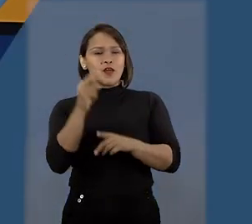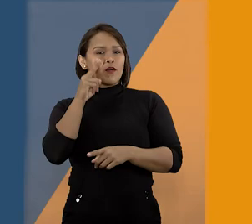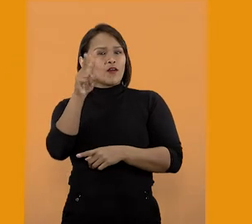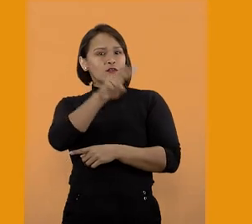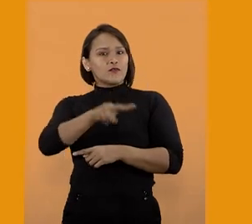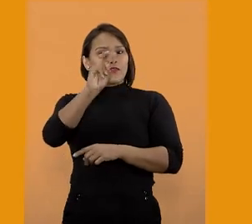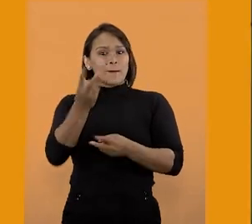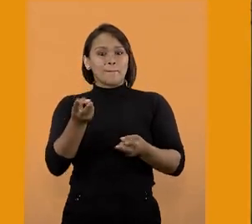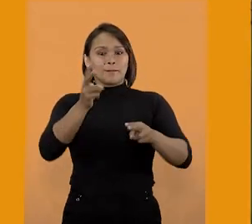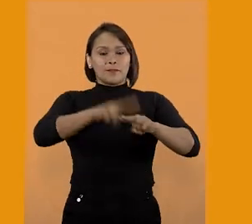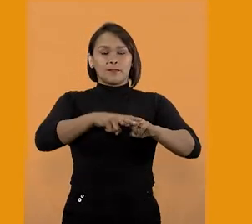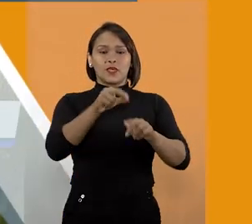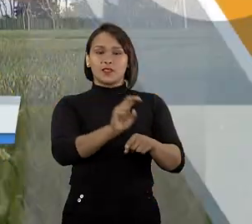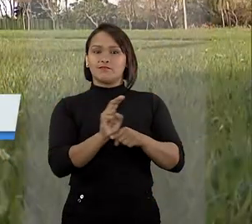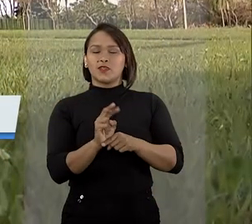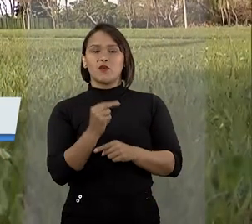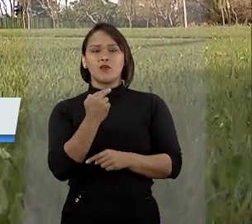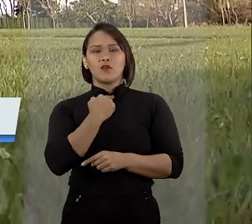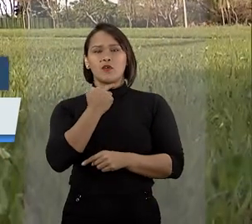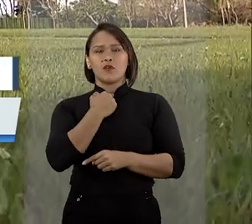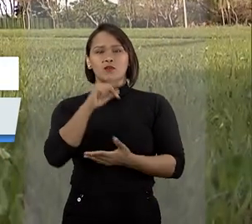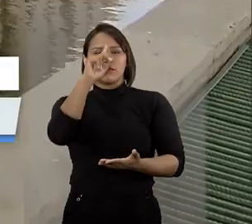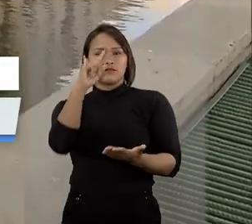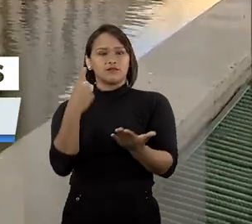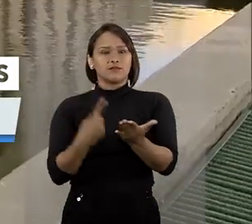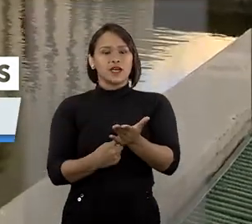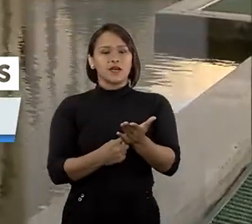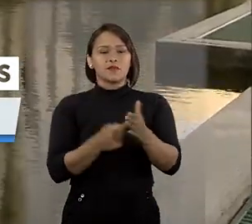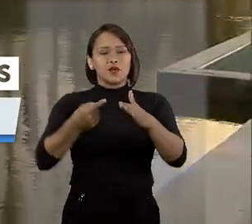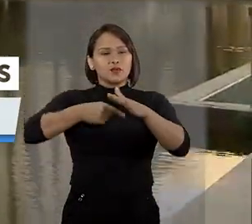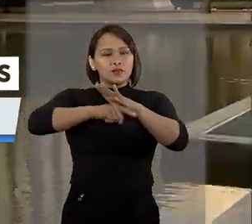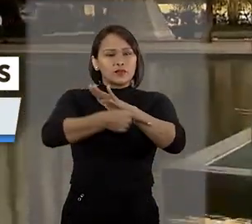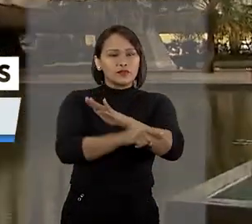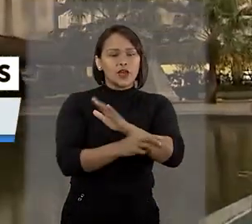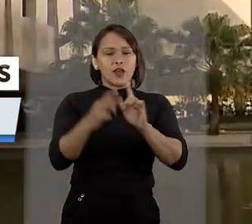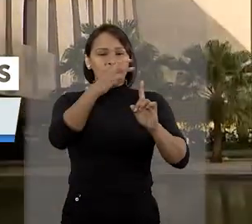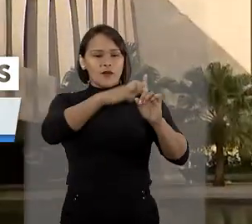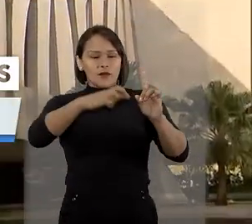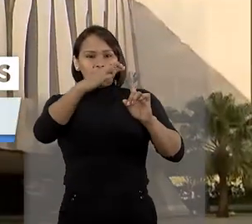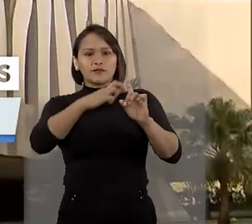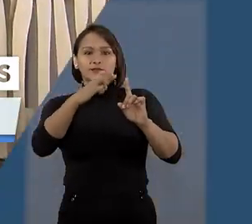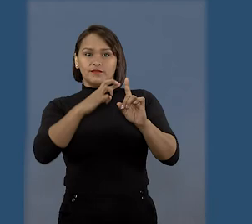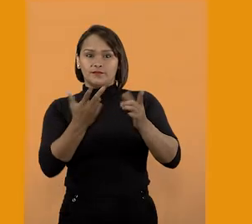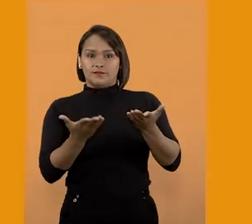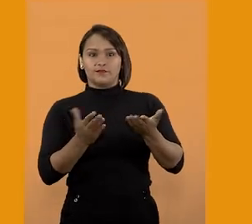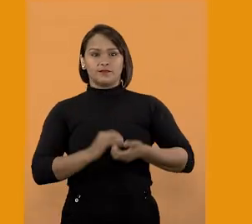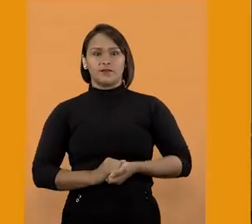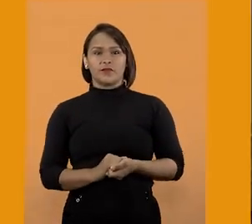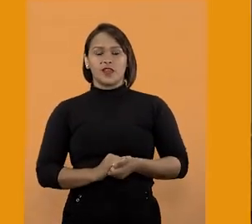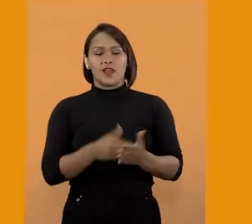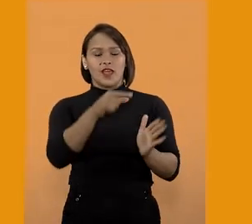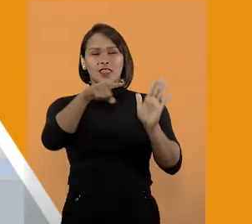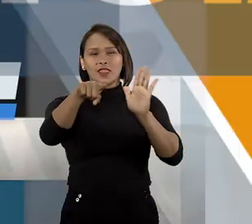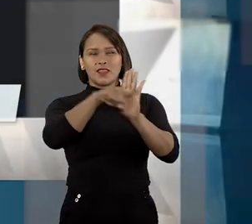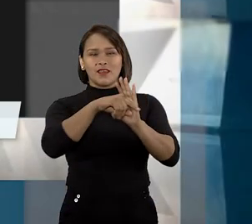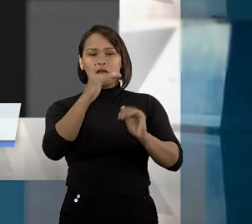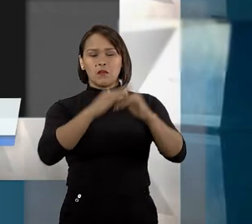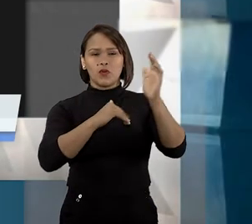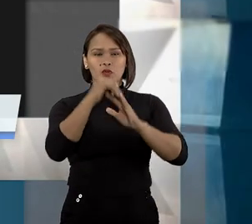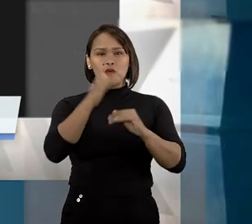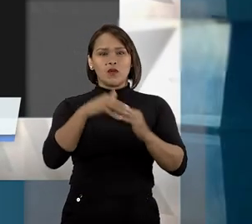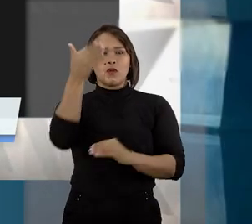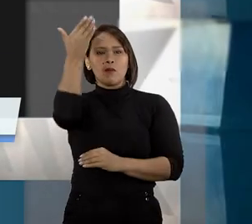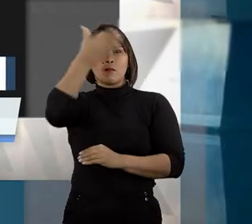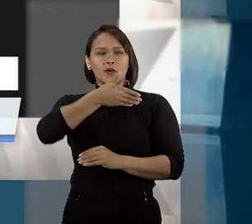você vai ver, prisão preventiva não pode ser determinada para aprofundar investigações. Negada